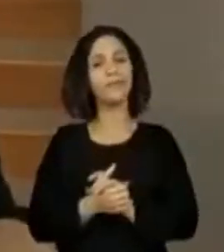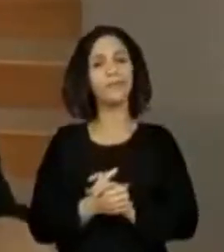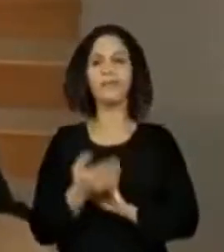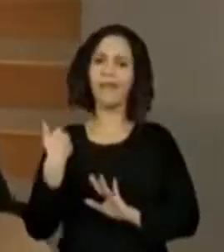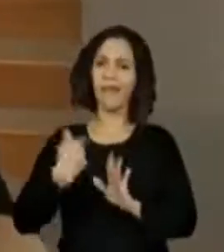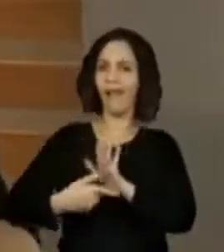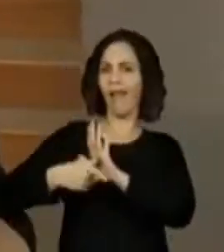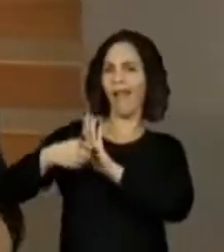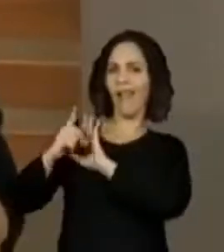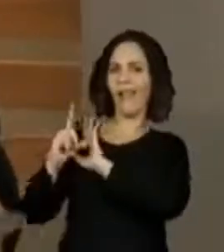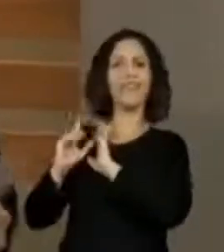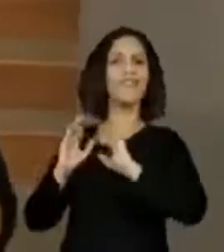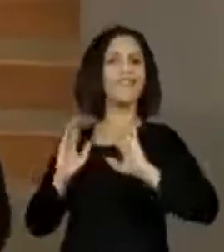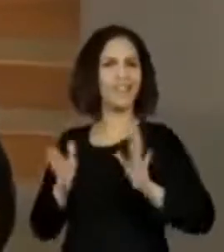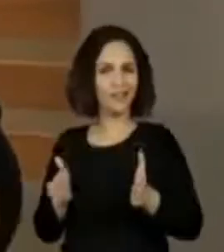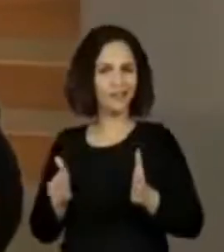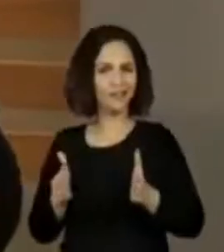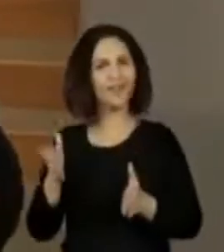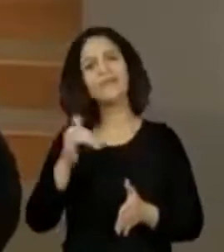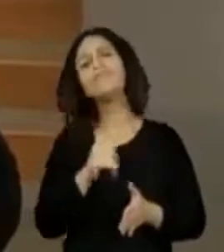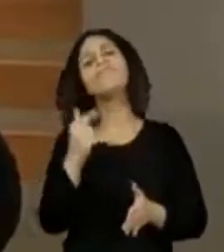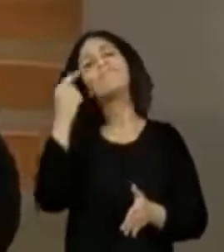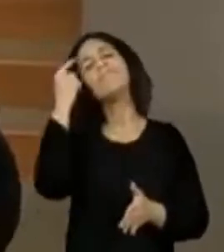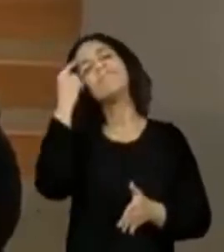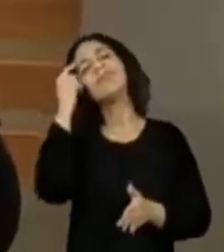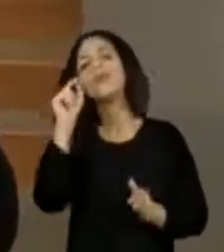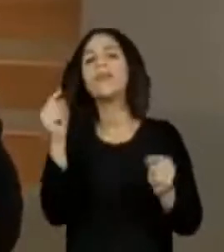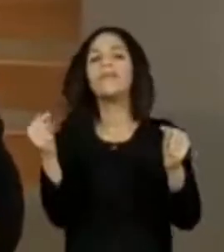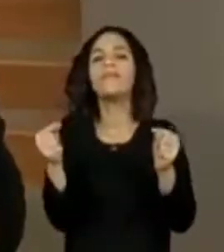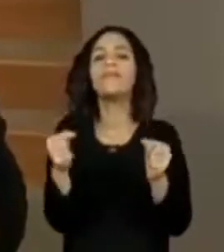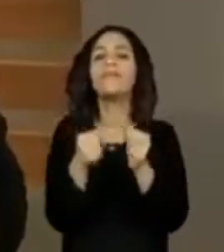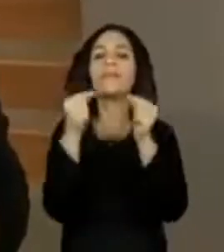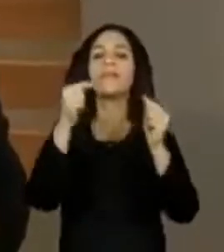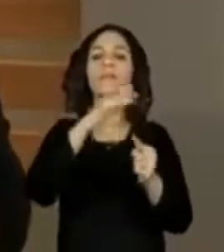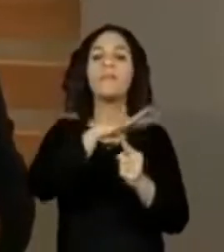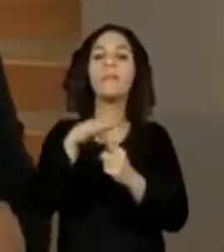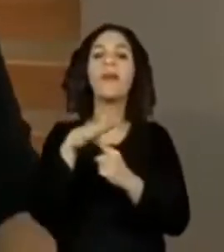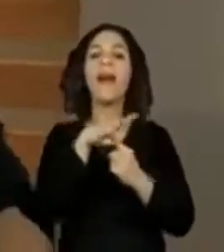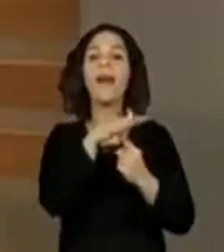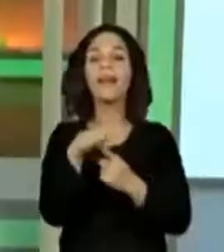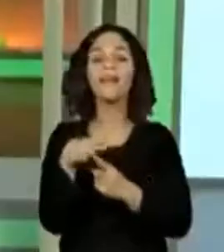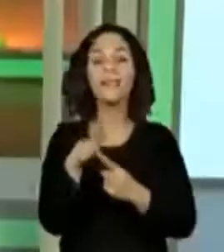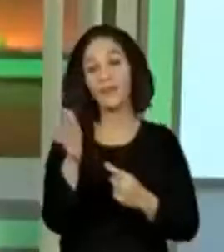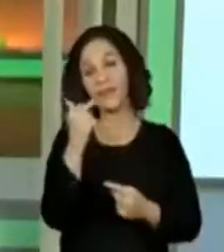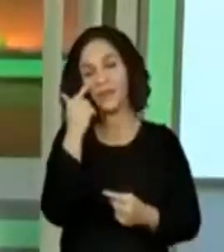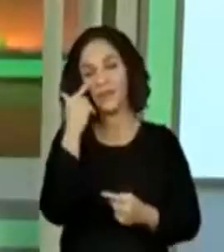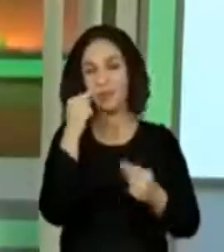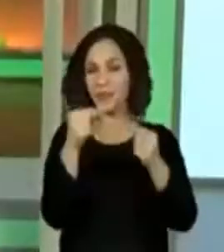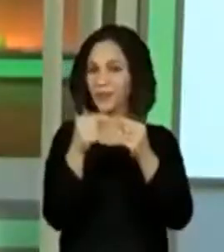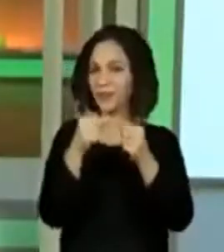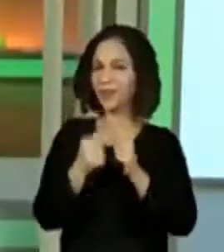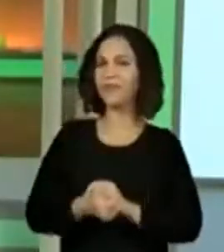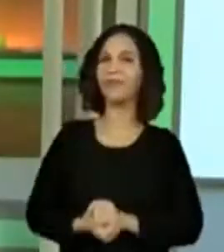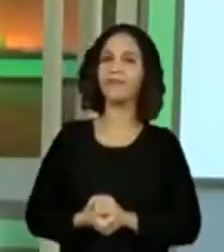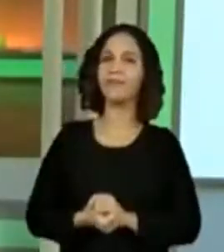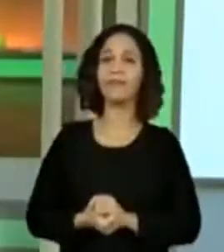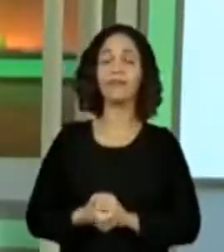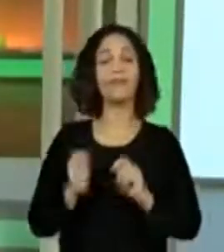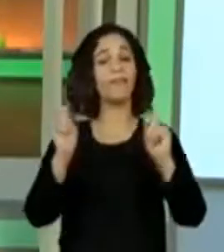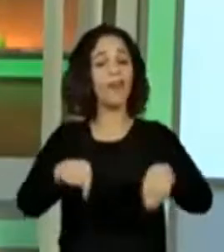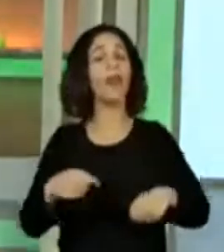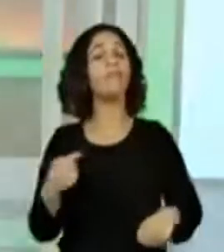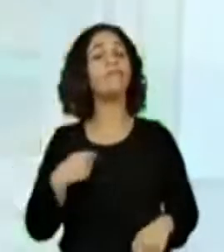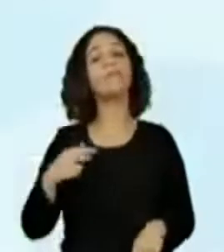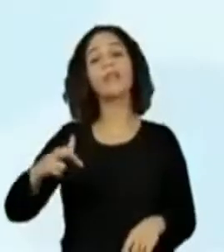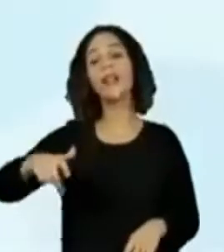bastante tempo. Vamos ver o que nós podemos fazer na praça? Vamos lá? Na praça,